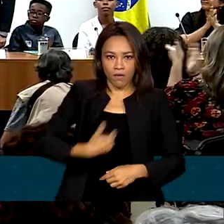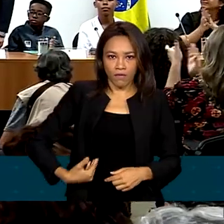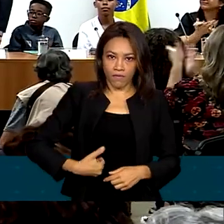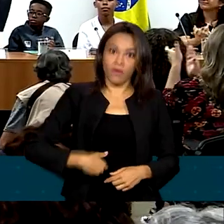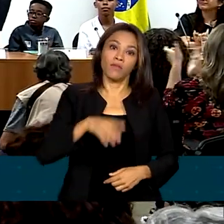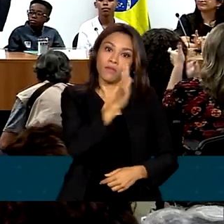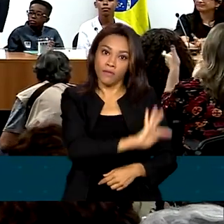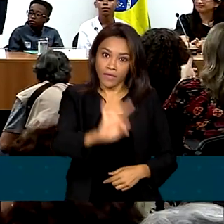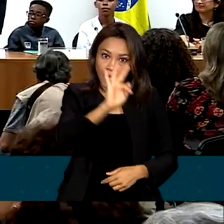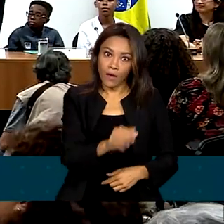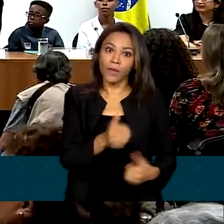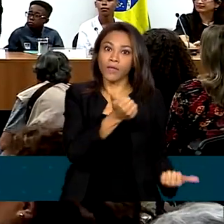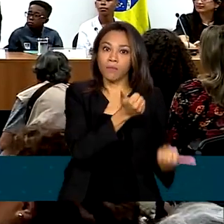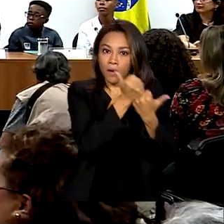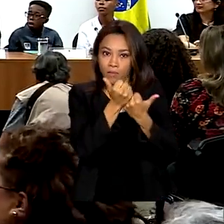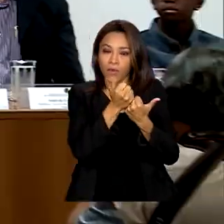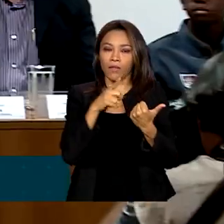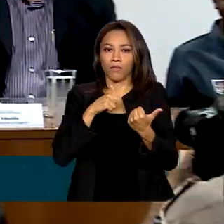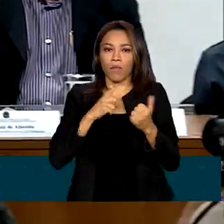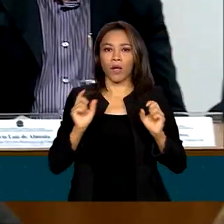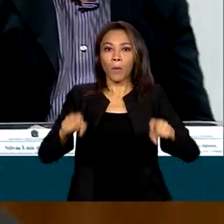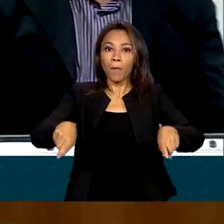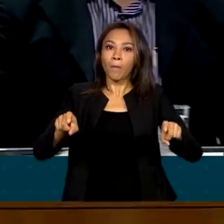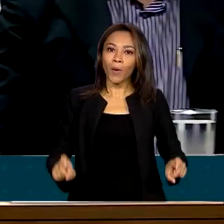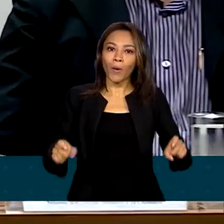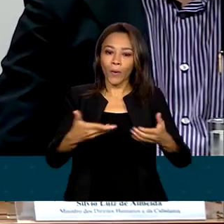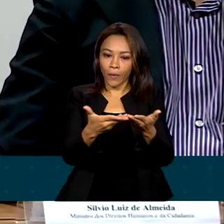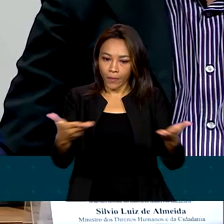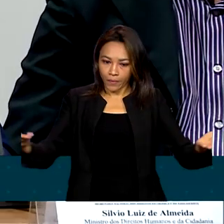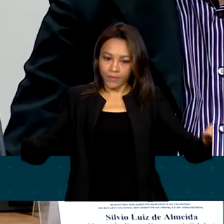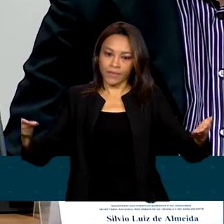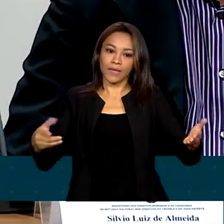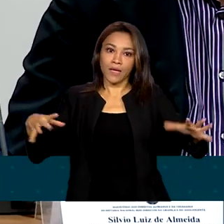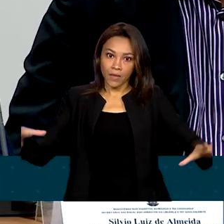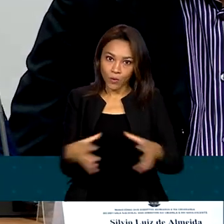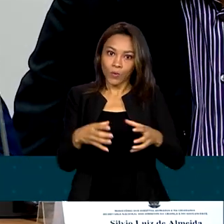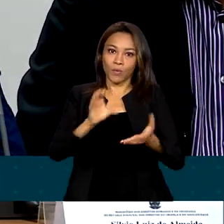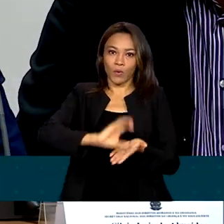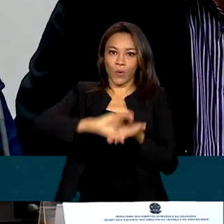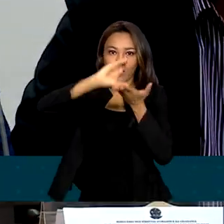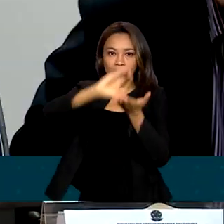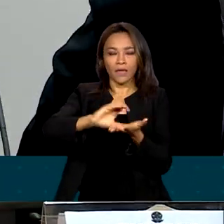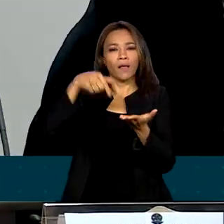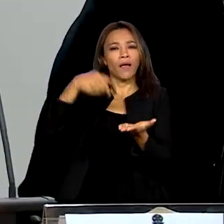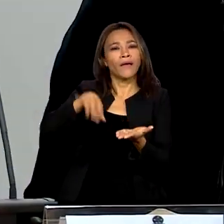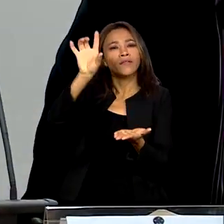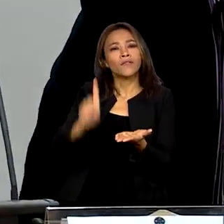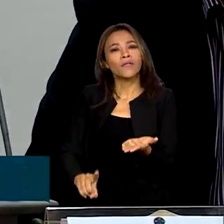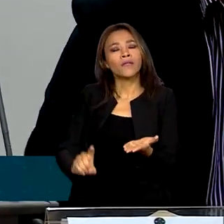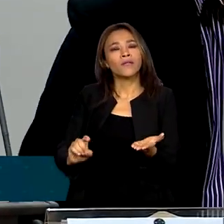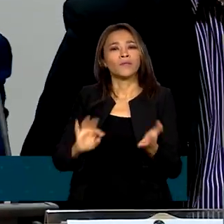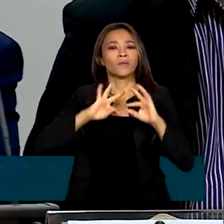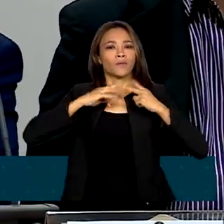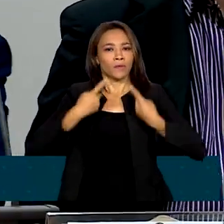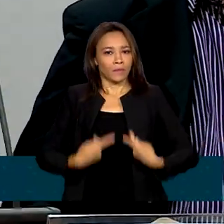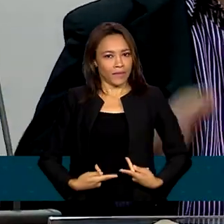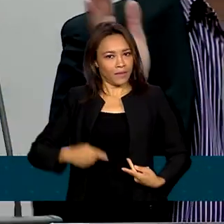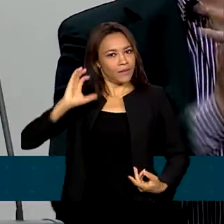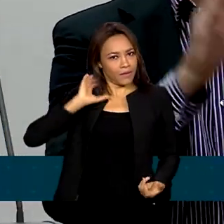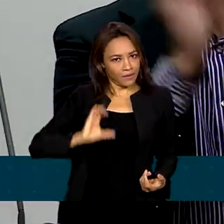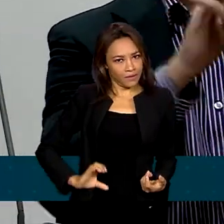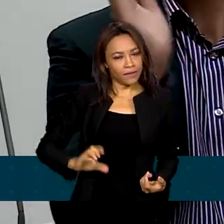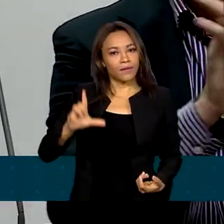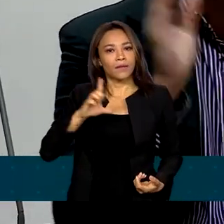suplentes, tomaram posse no Conselho. O Conanda faz parte do Ministério dos Direitos Humanos e da Cidadania e